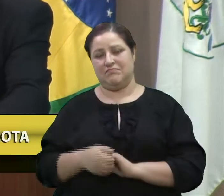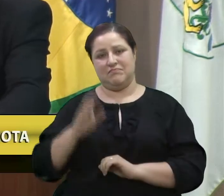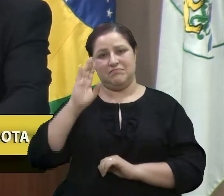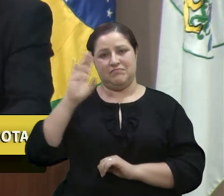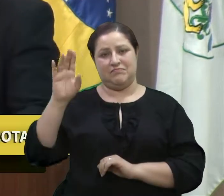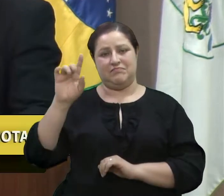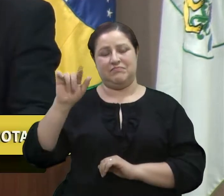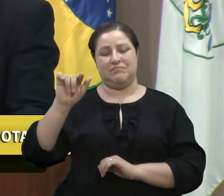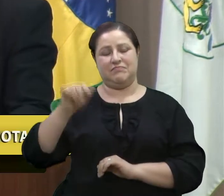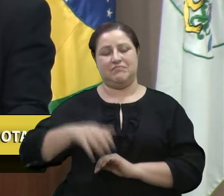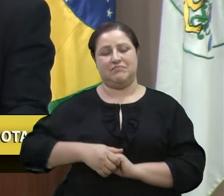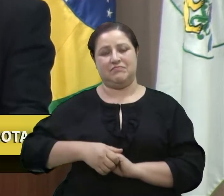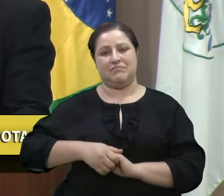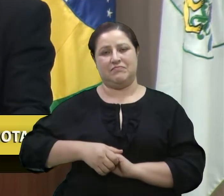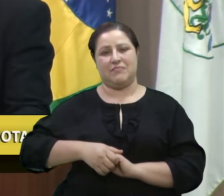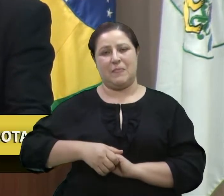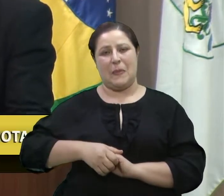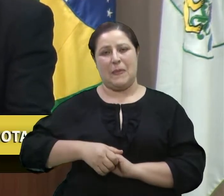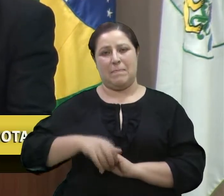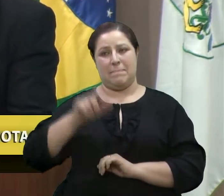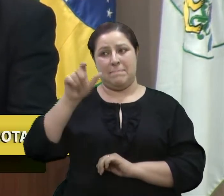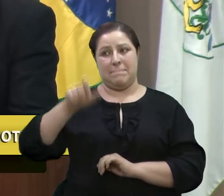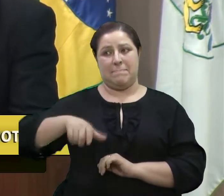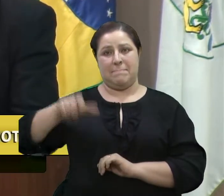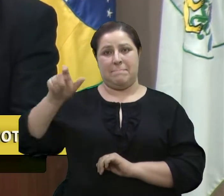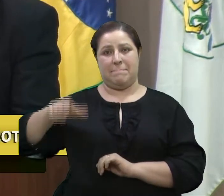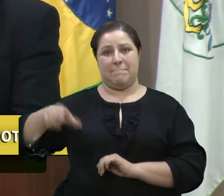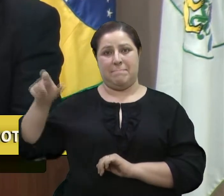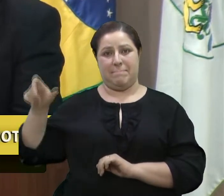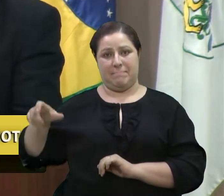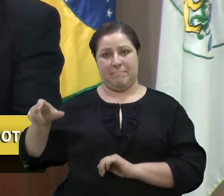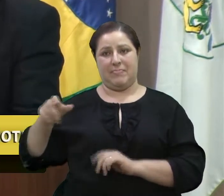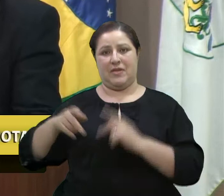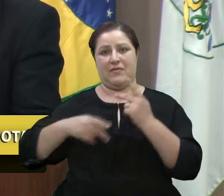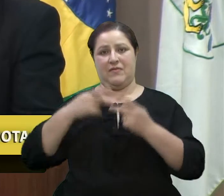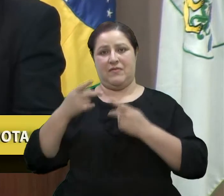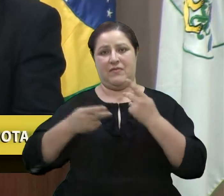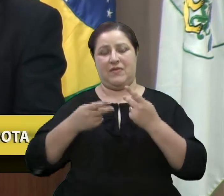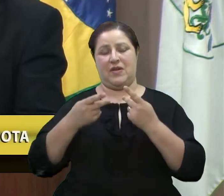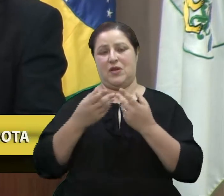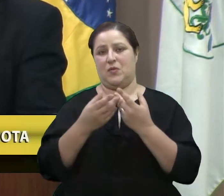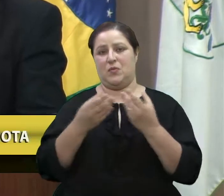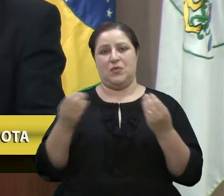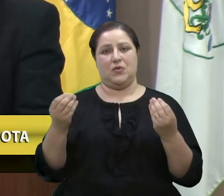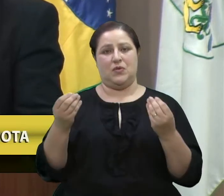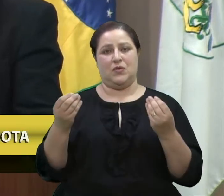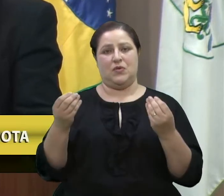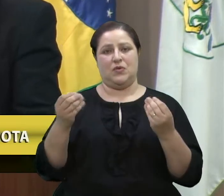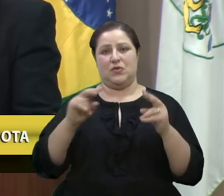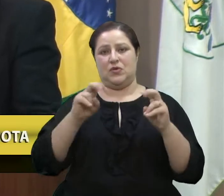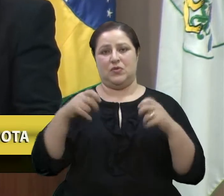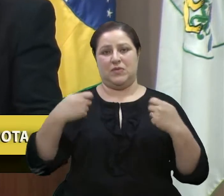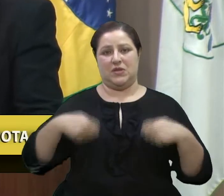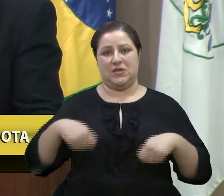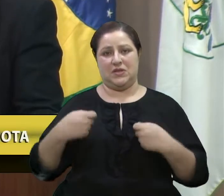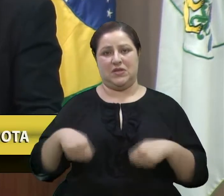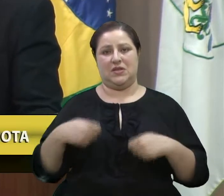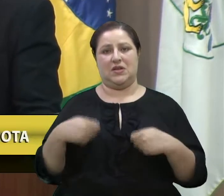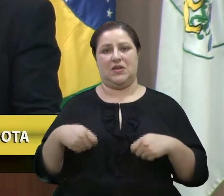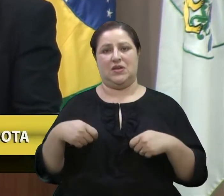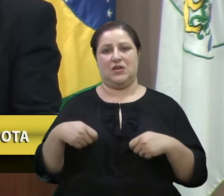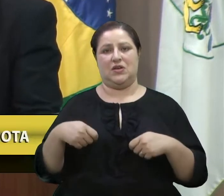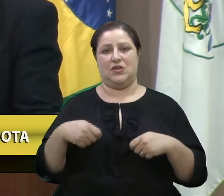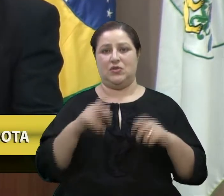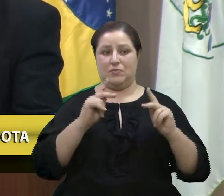principalmente daquelas pessoas que falam tanto da necessidade dos